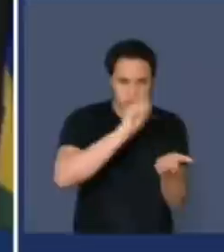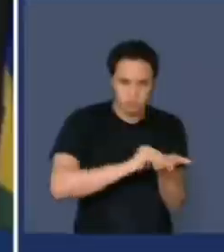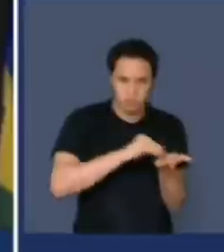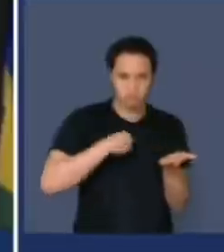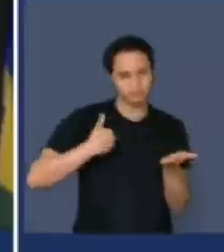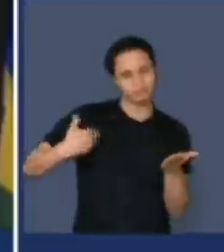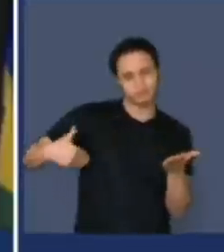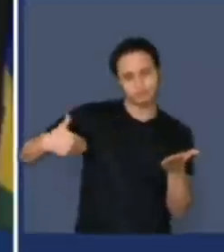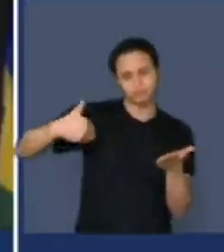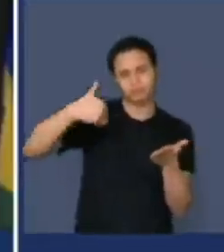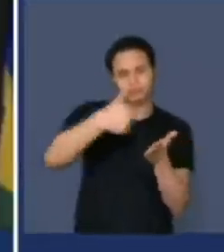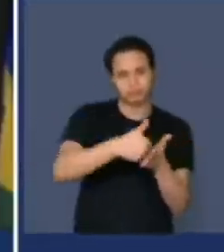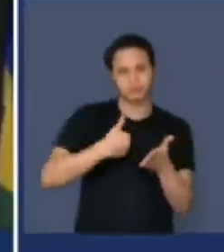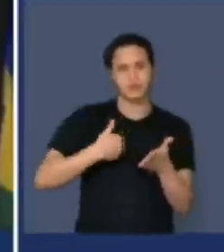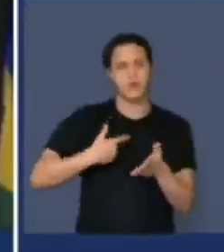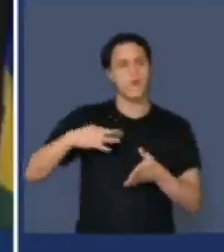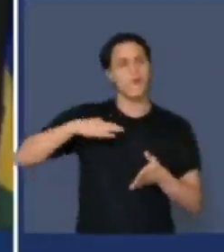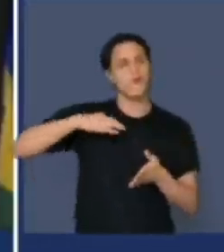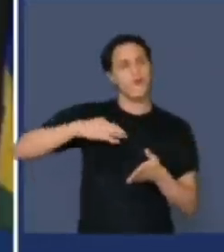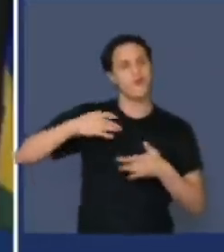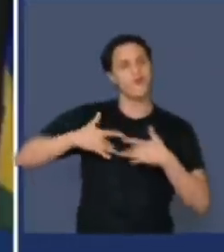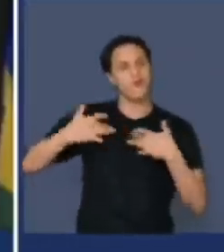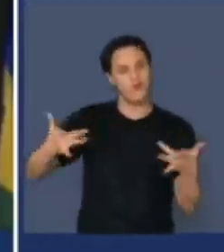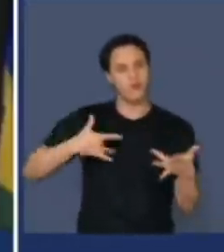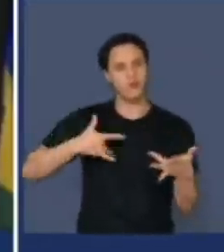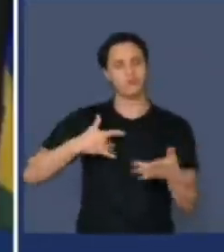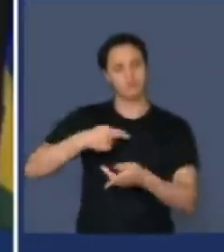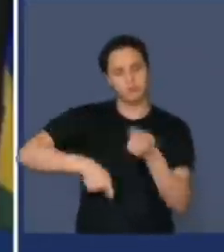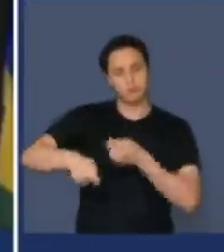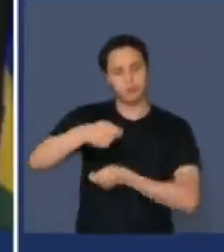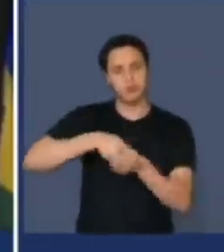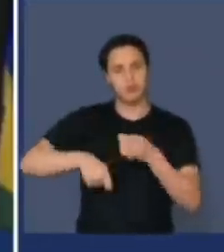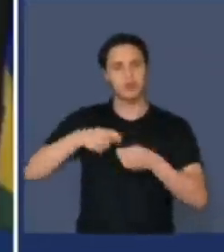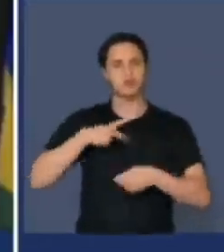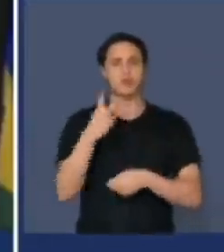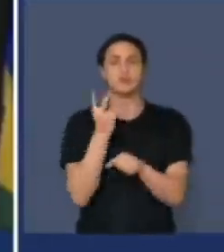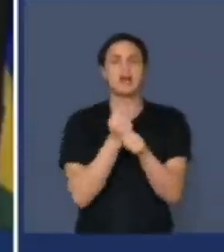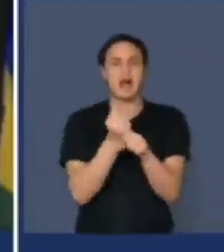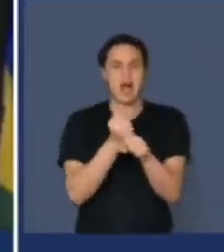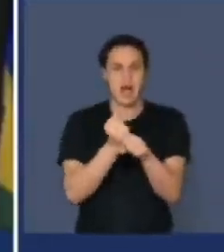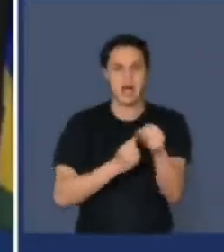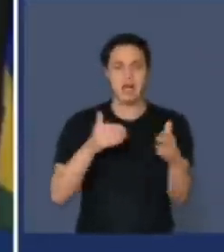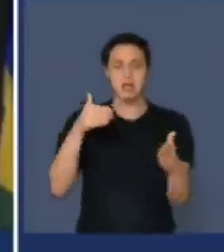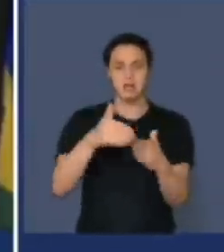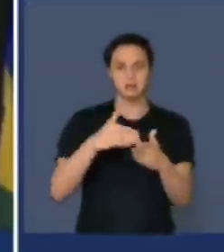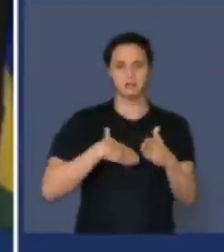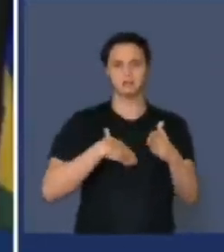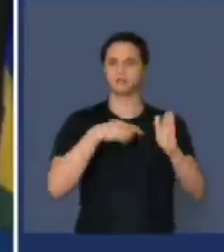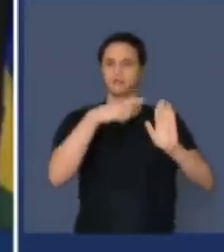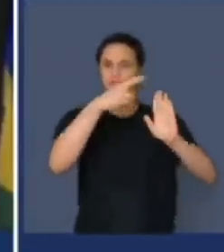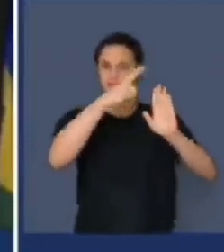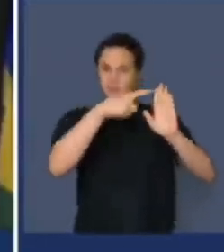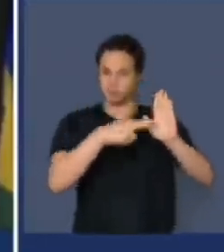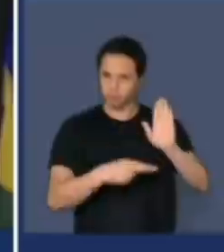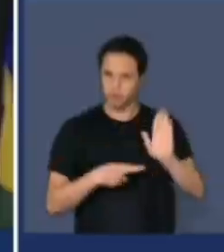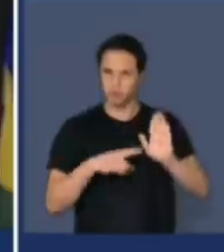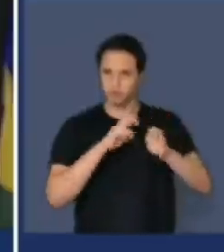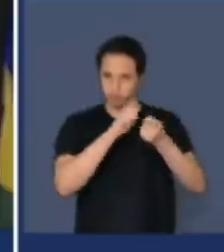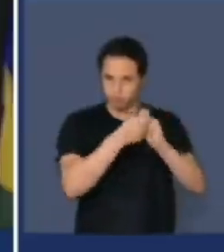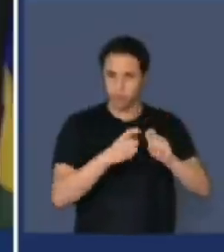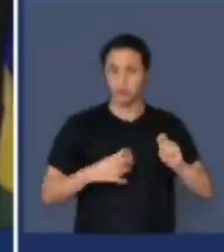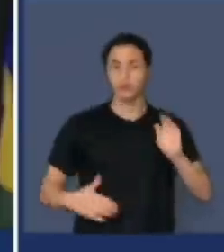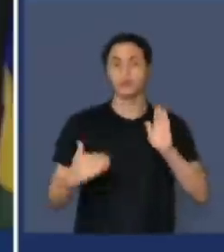tiver o mercado voluntário. Então, durante esses dois anos, até a regulamentação do mercado mandatório, a gente vai ter os